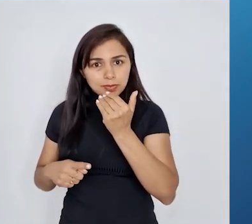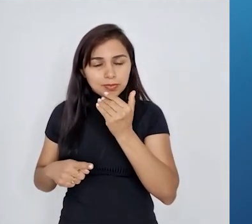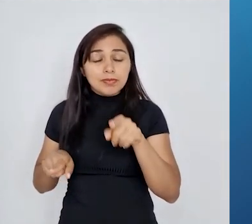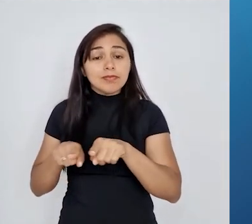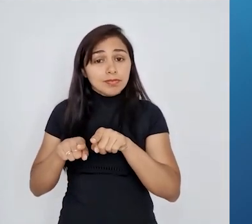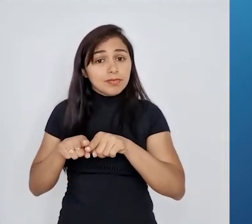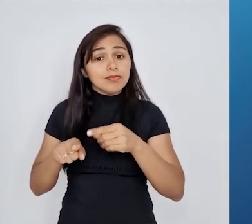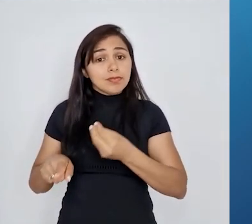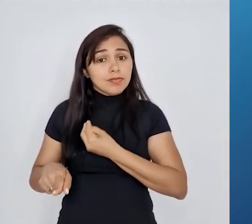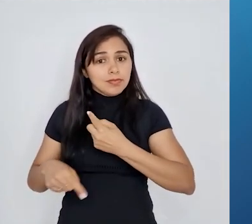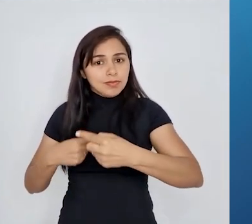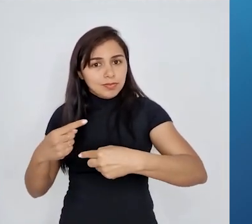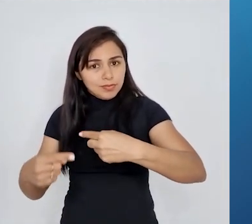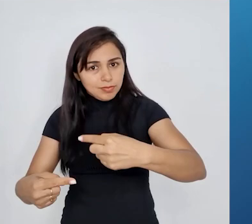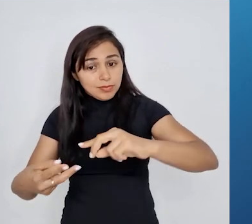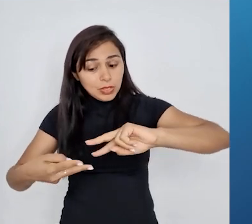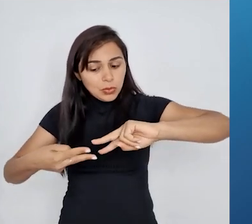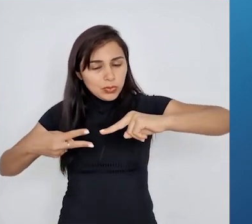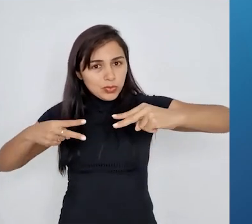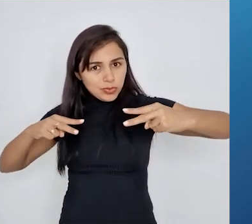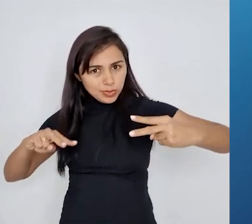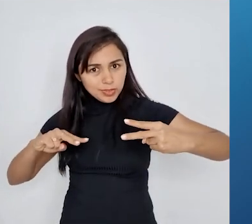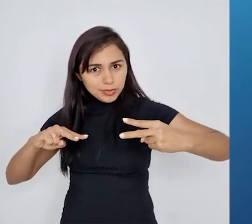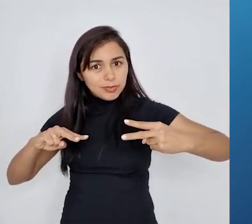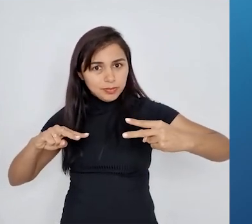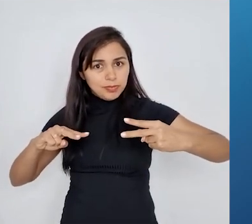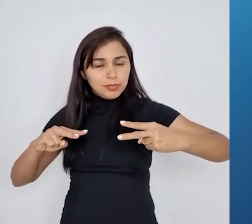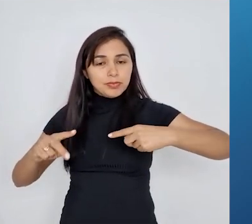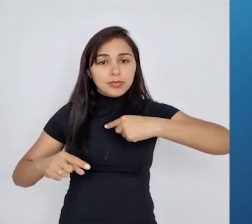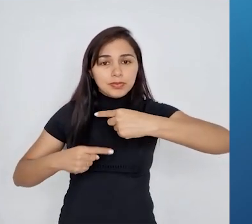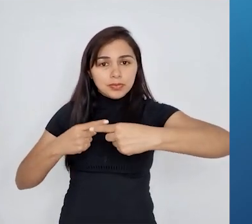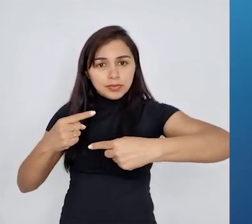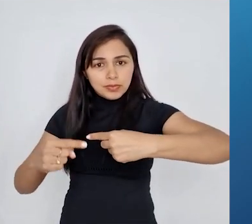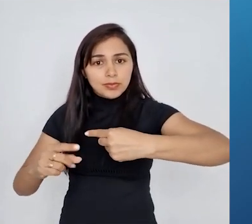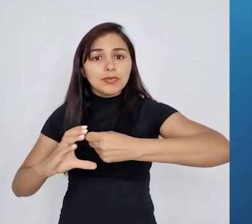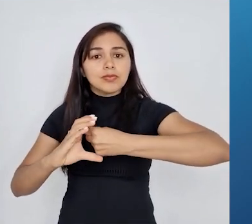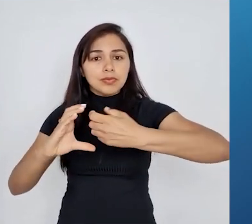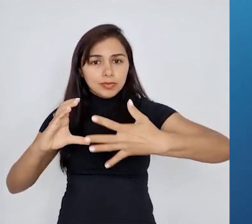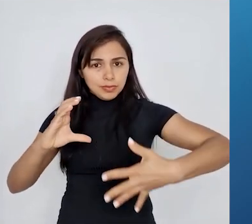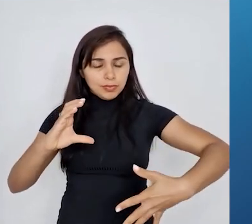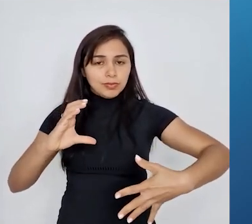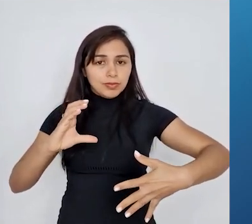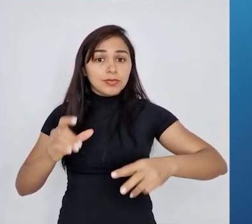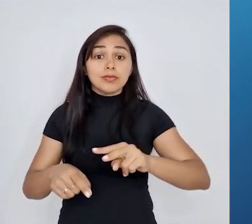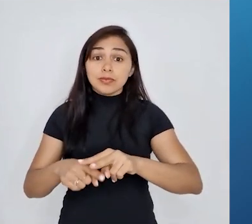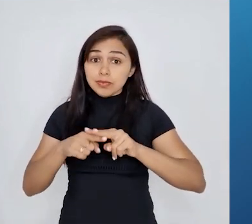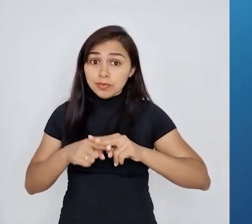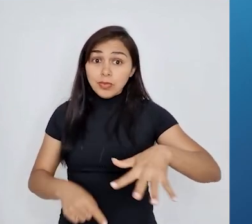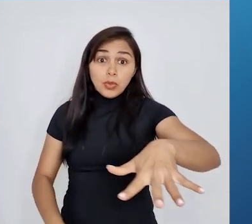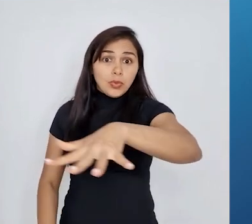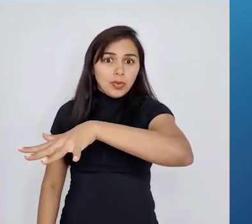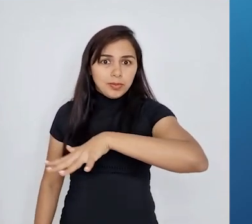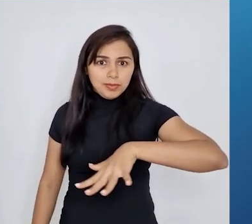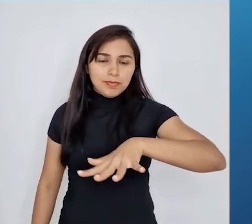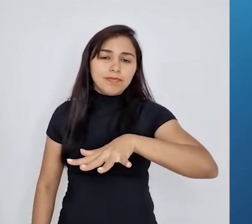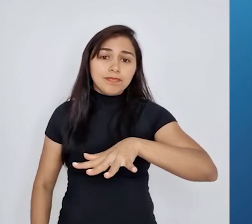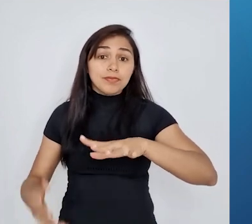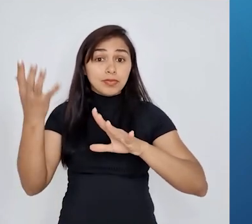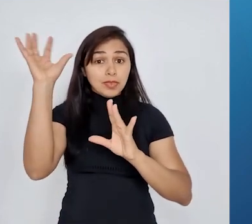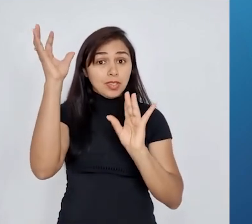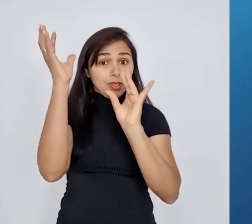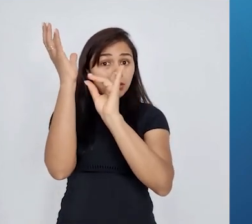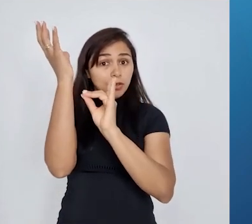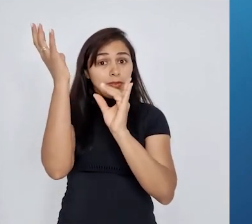próxima geração. Então, ao longo do tempo, a seleção natural favoreceu girafas com pescoço mais longo, resultando em uma